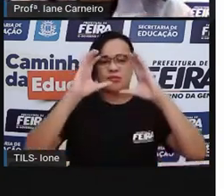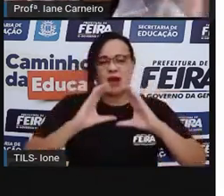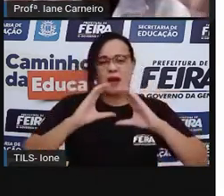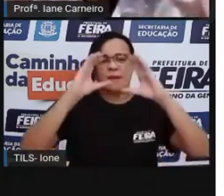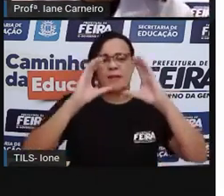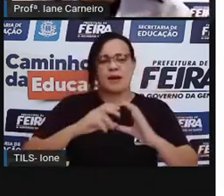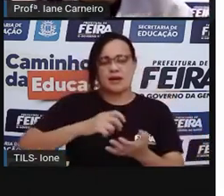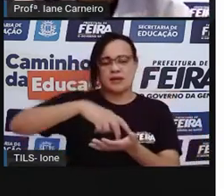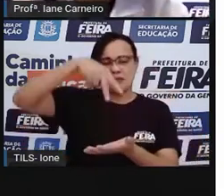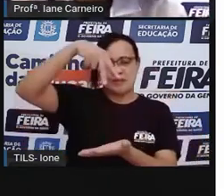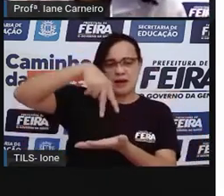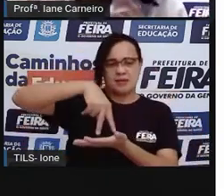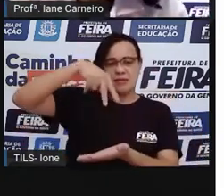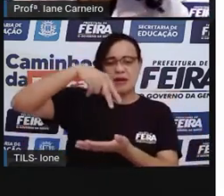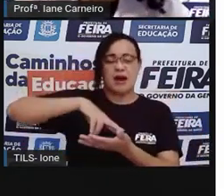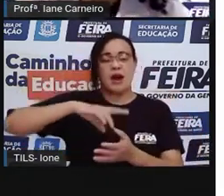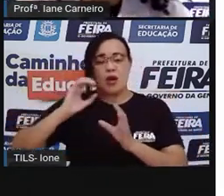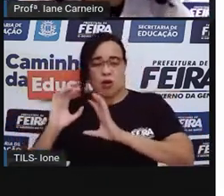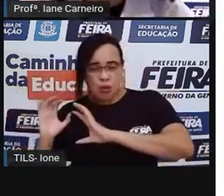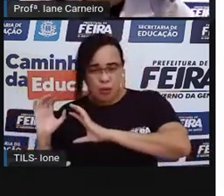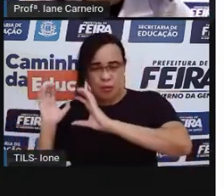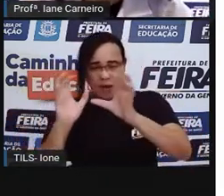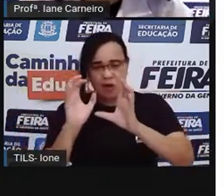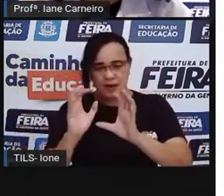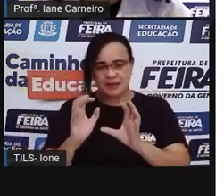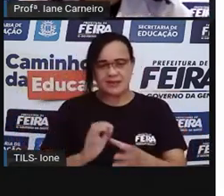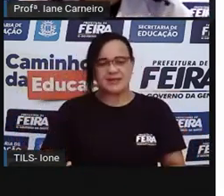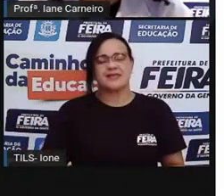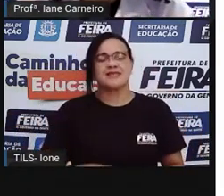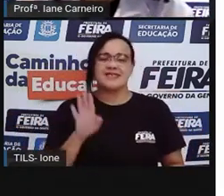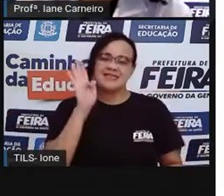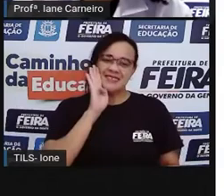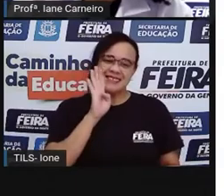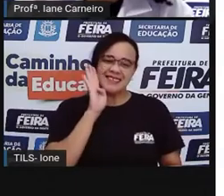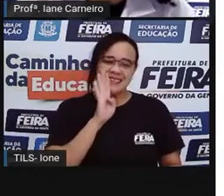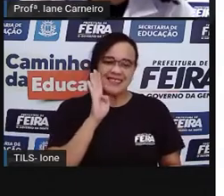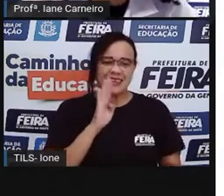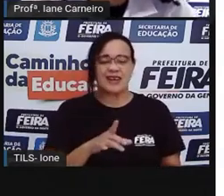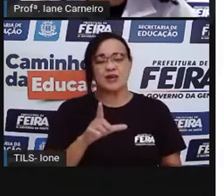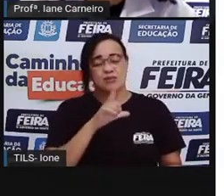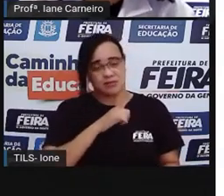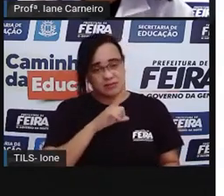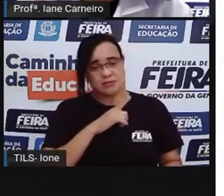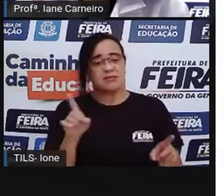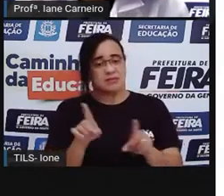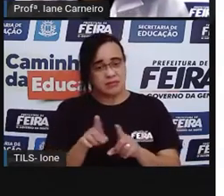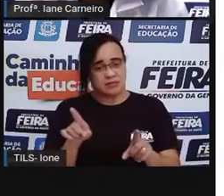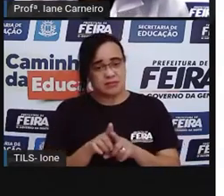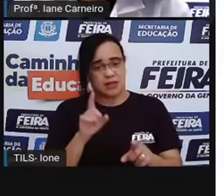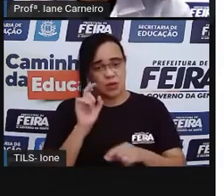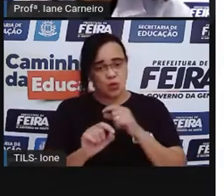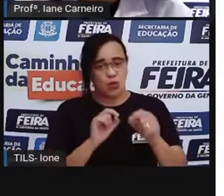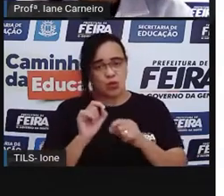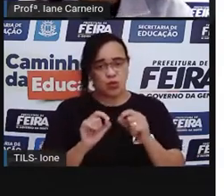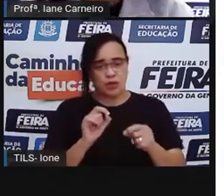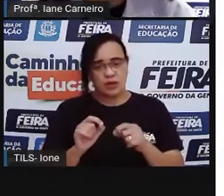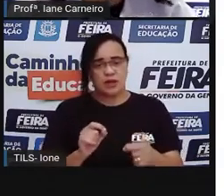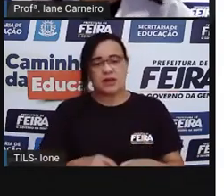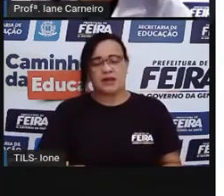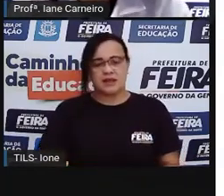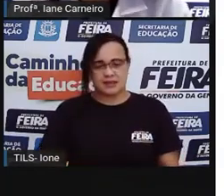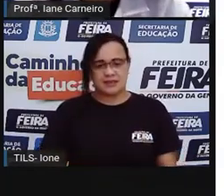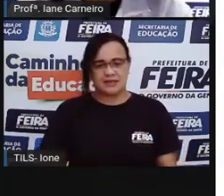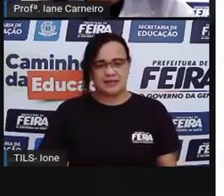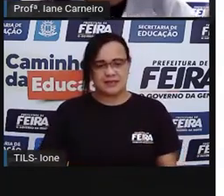dois pulos, até balear alguém. Então, é bem divertida, tá certo? Tem também, sabe aquele boliche,